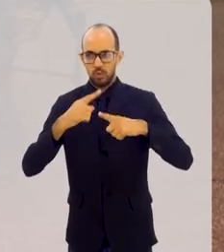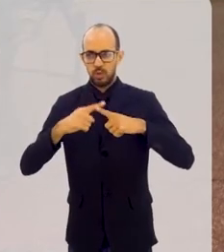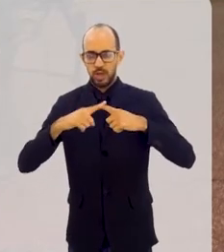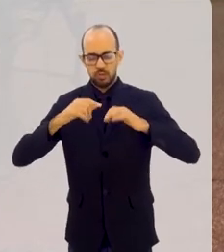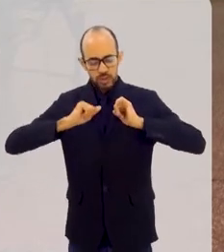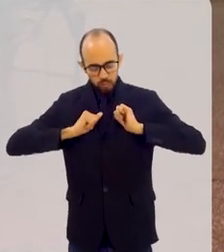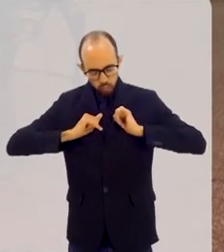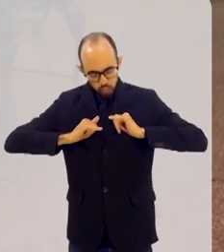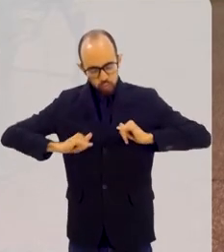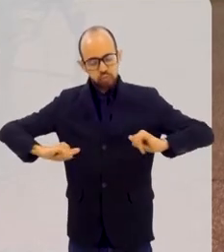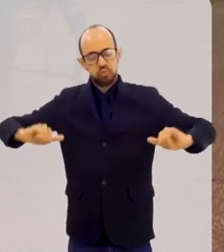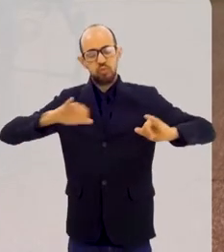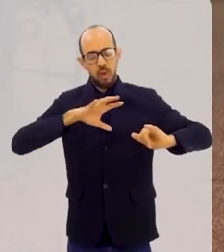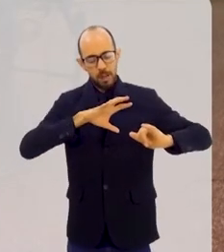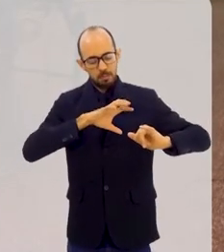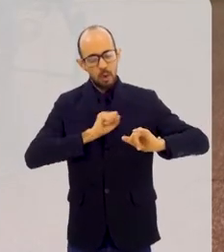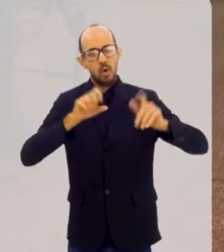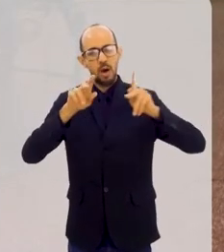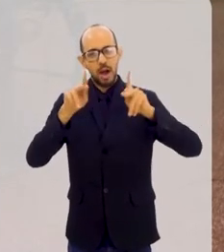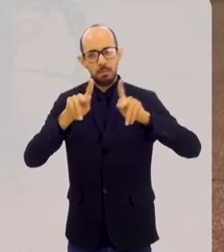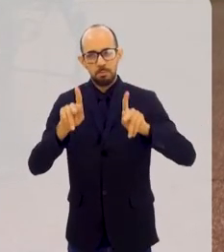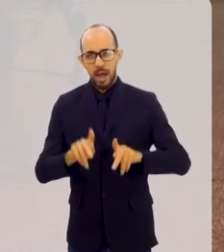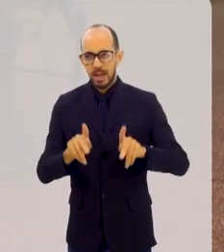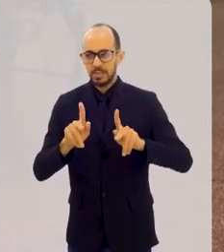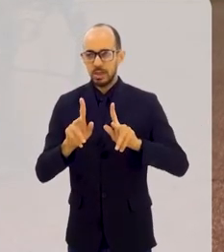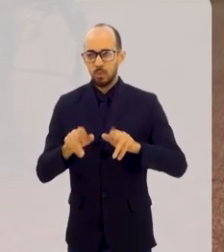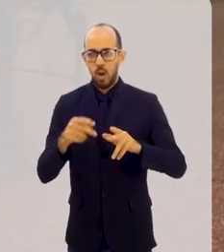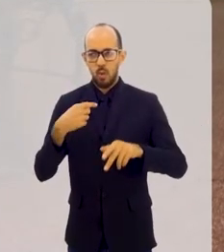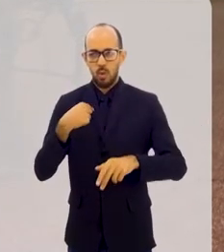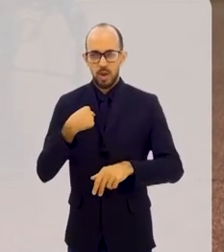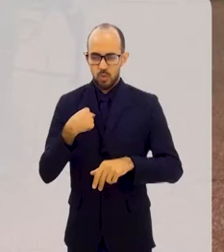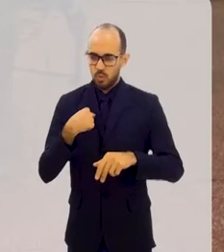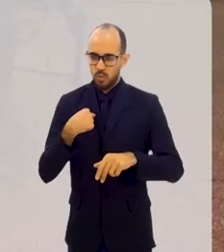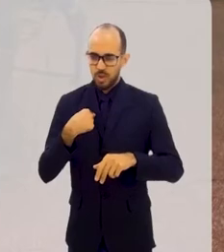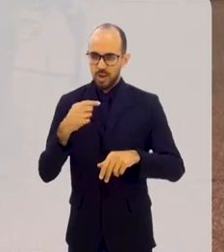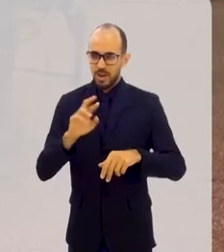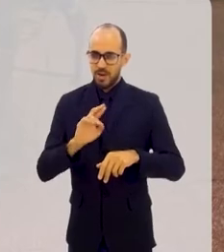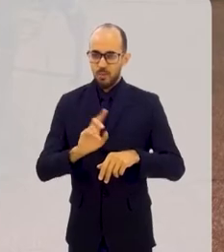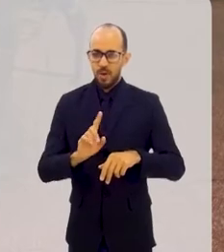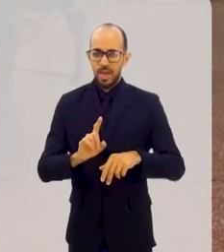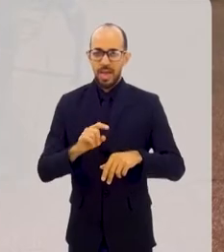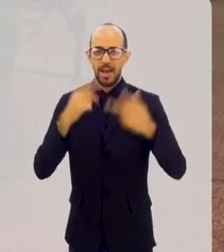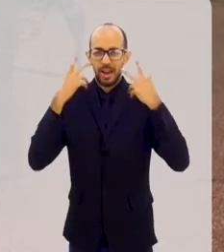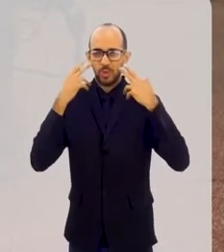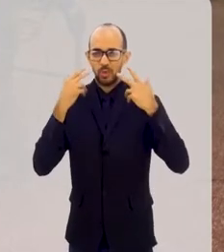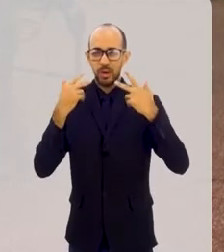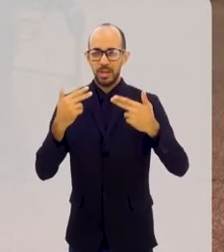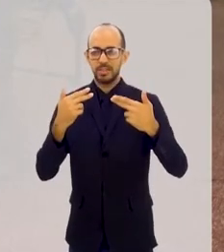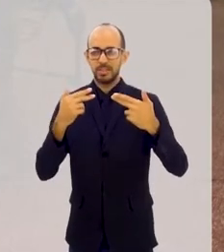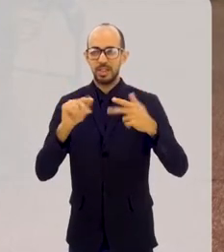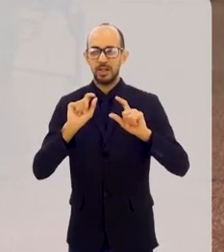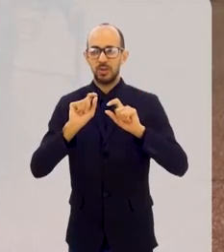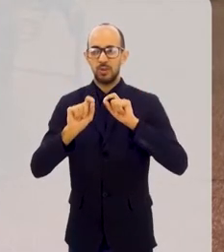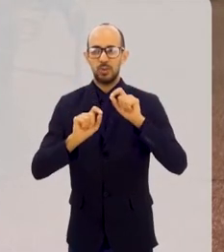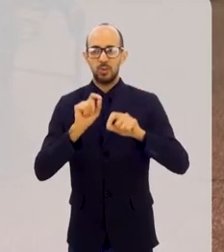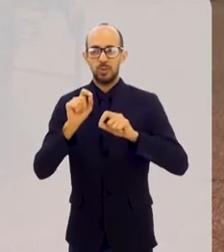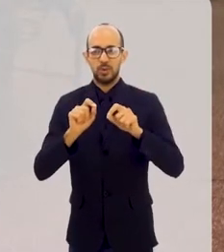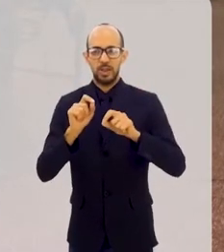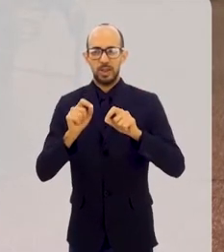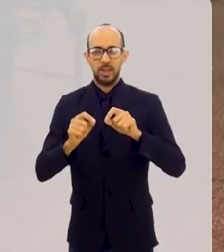você, porque você vai transmitir o amor, a paz, como eu. Não é, você, a sua natureza